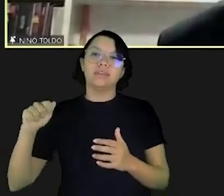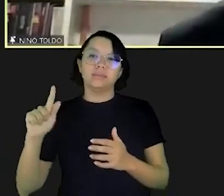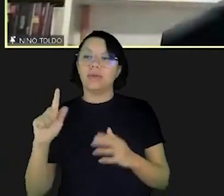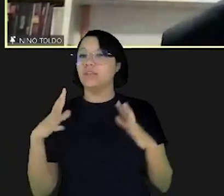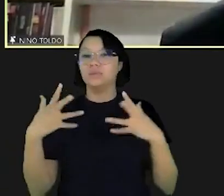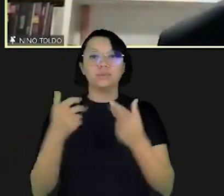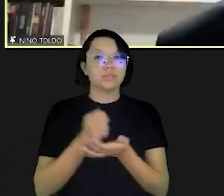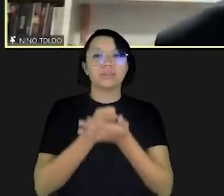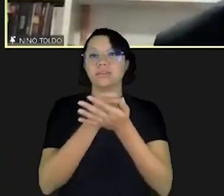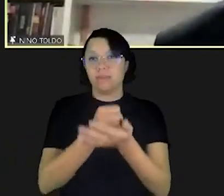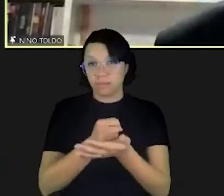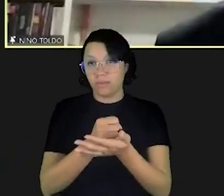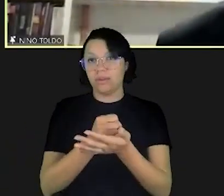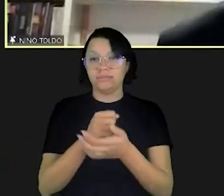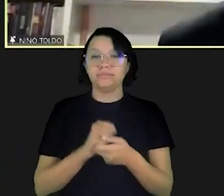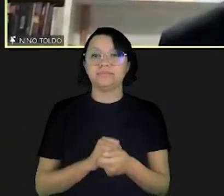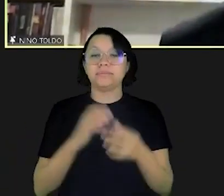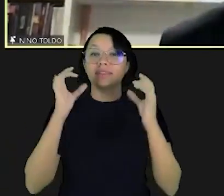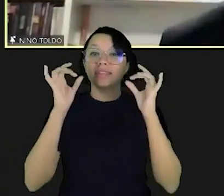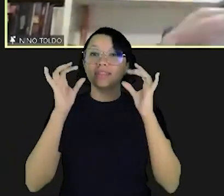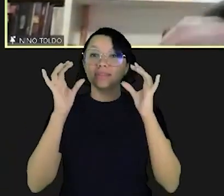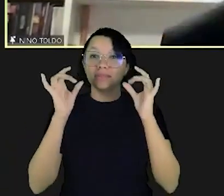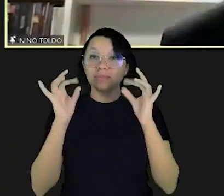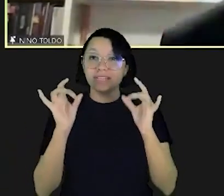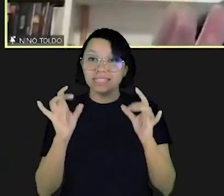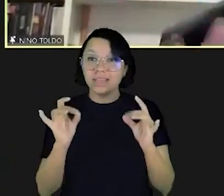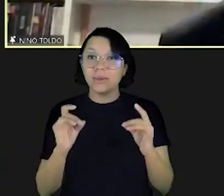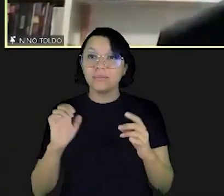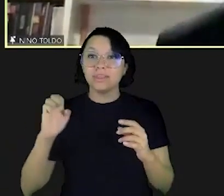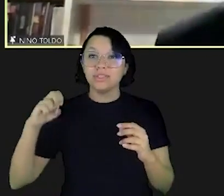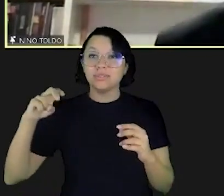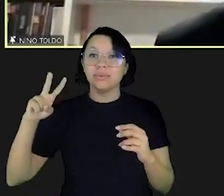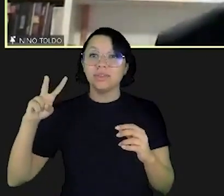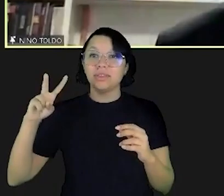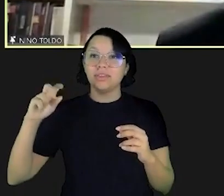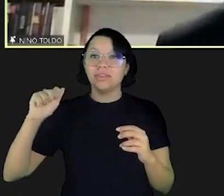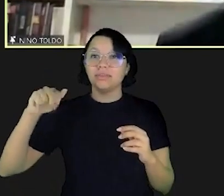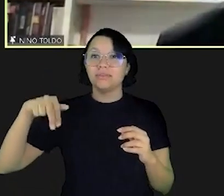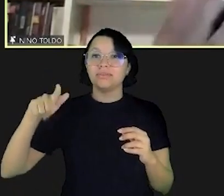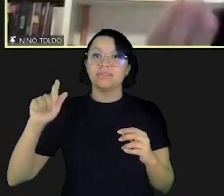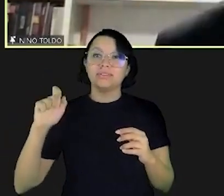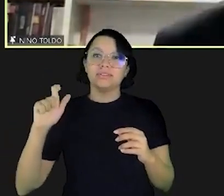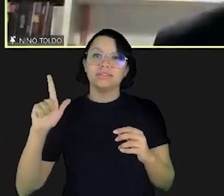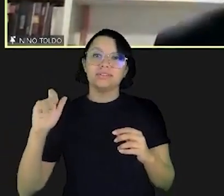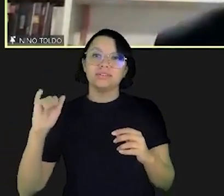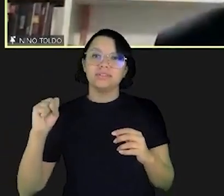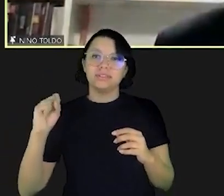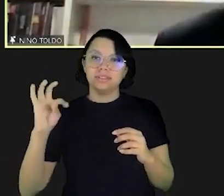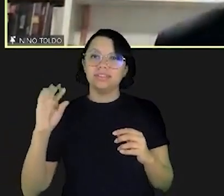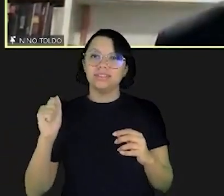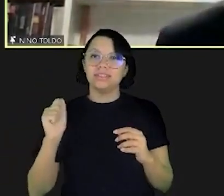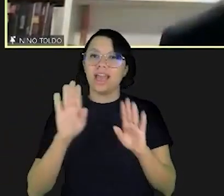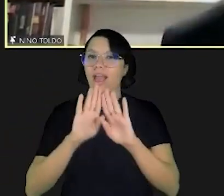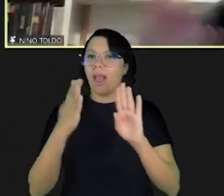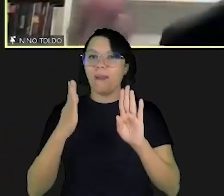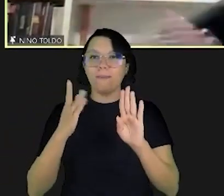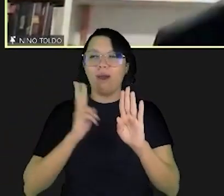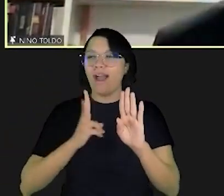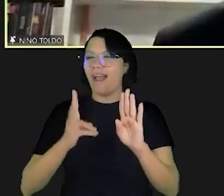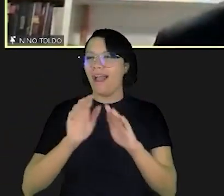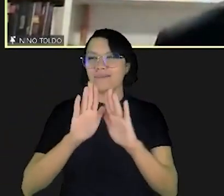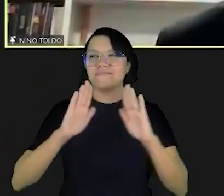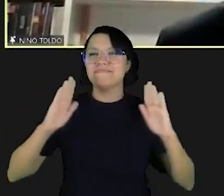da EMAG todo o pessoal da EMAG que deu apoio e especialmente a João Evangelista uma vez mais e João as